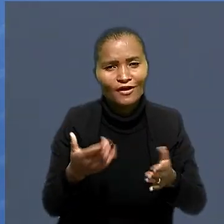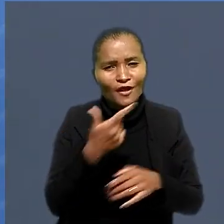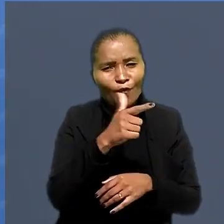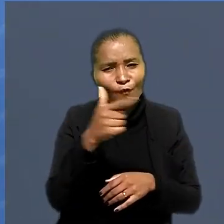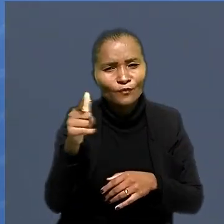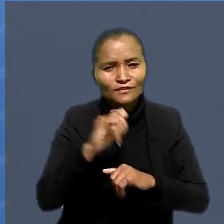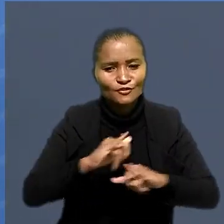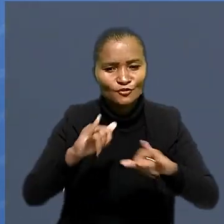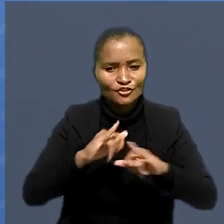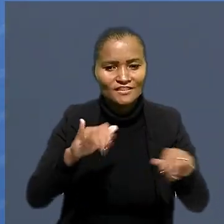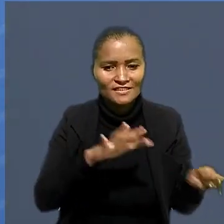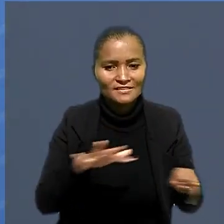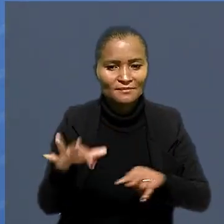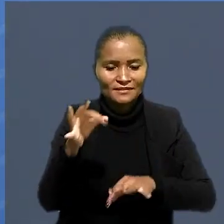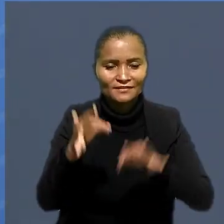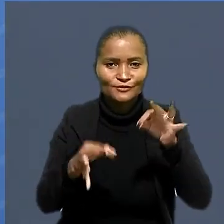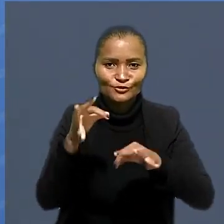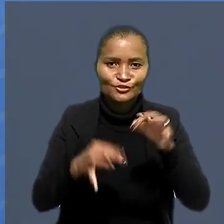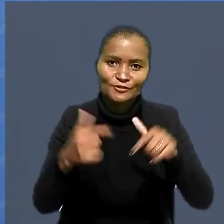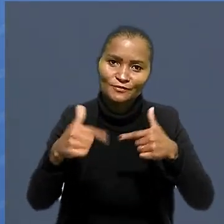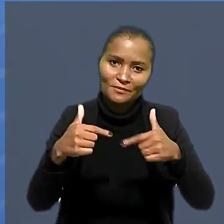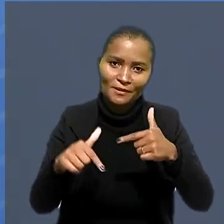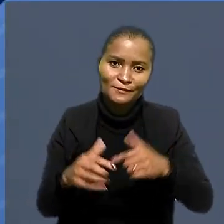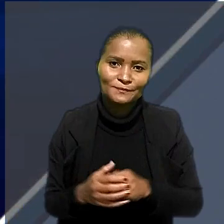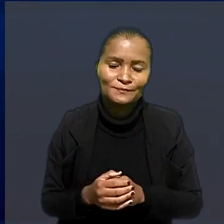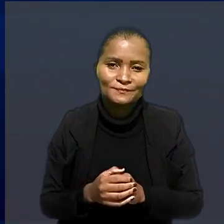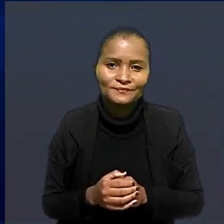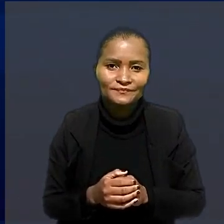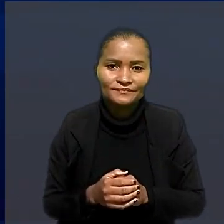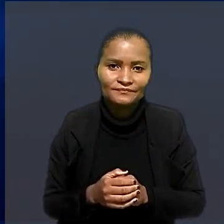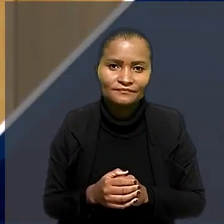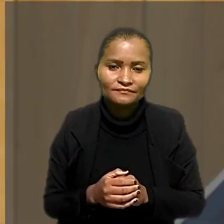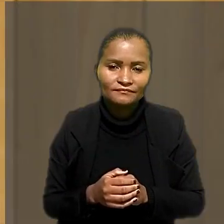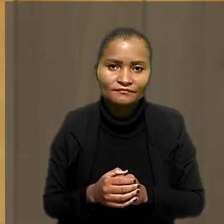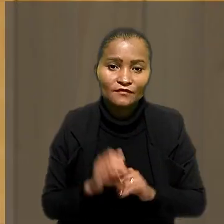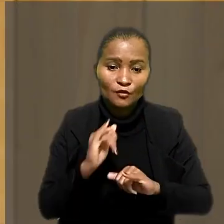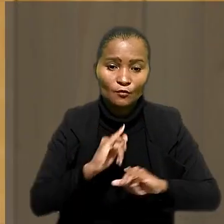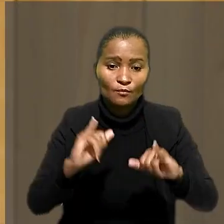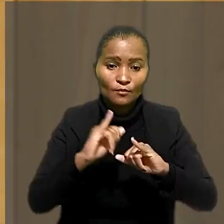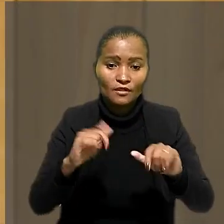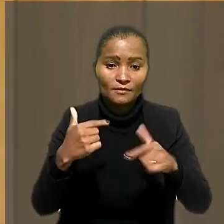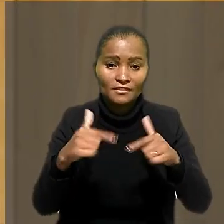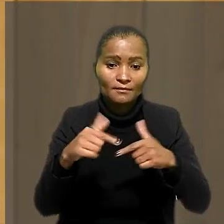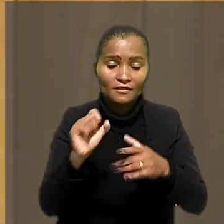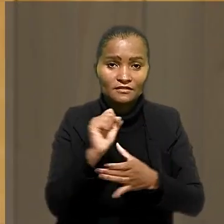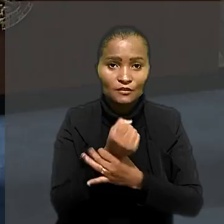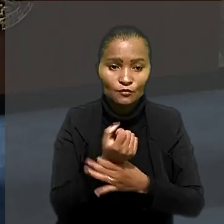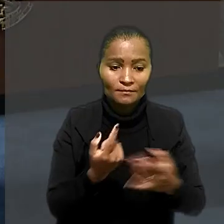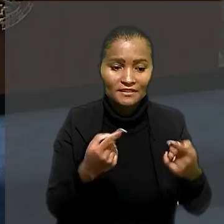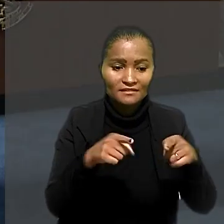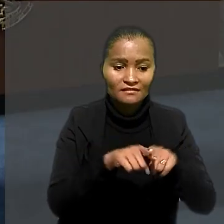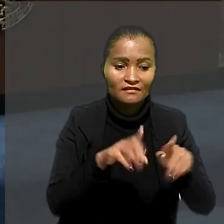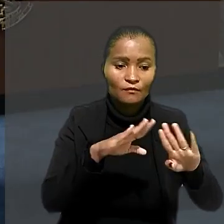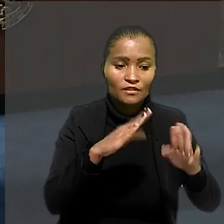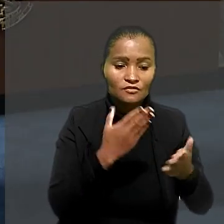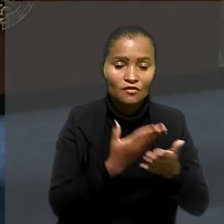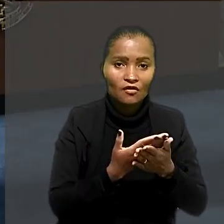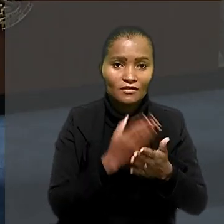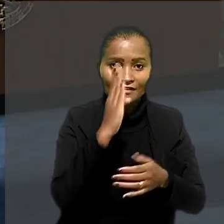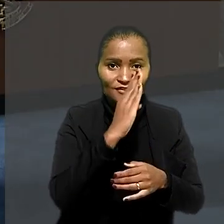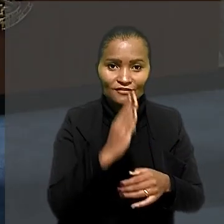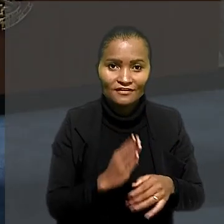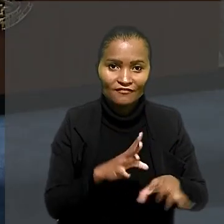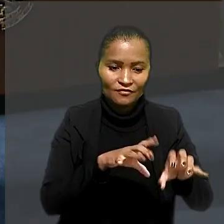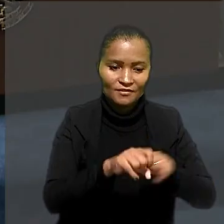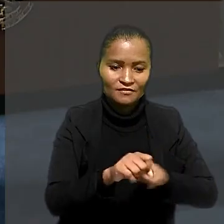outras notícias da semana na Justiça do Trabalho. O programa Trabalho Seguro, em parceria com a Escola Nacional de